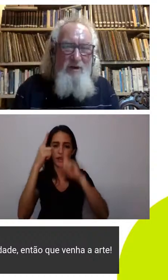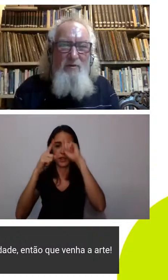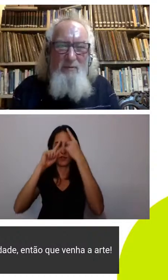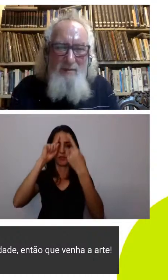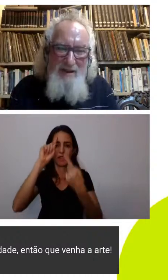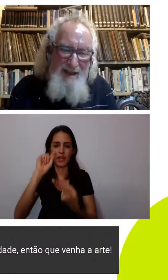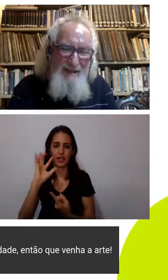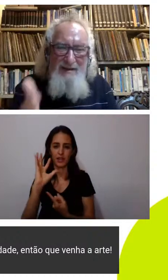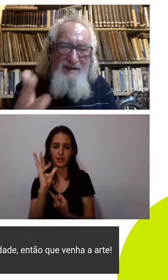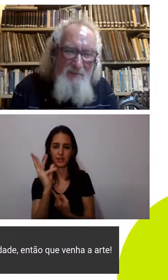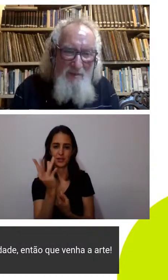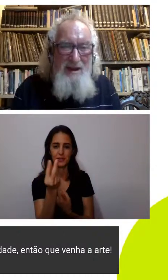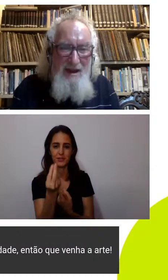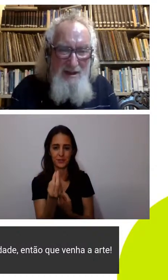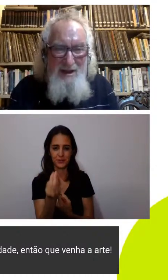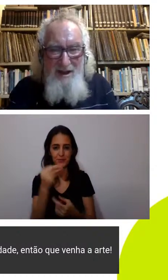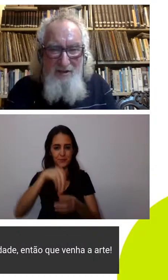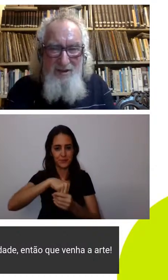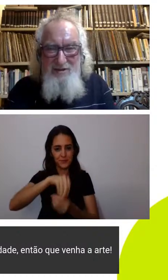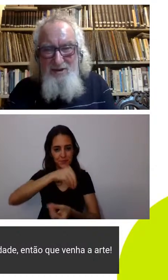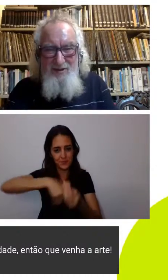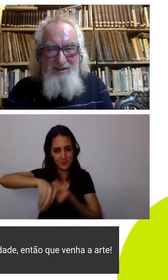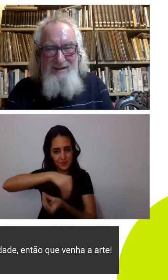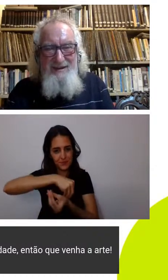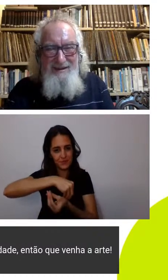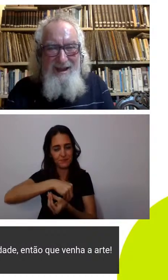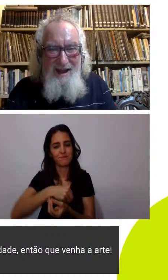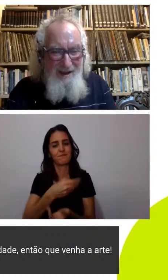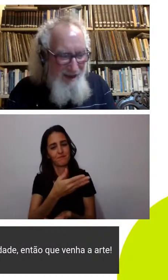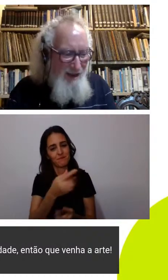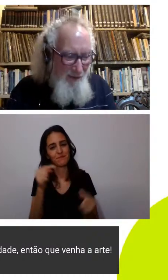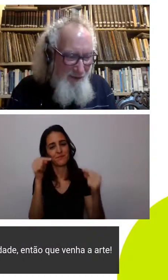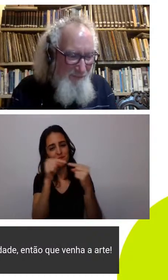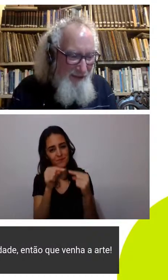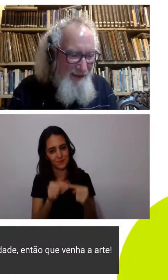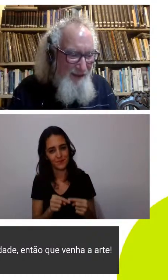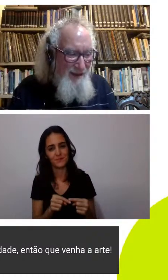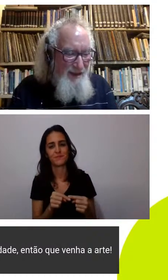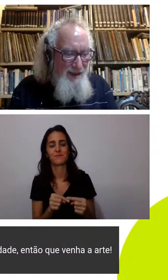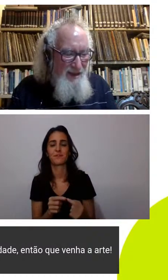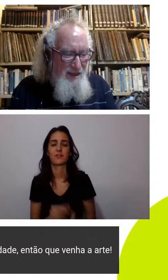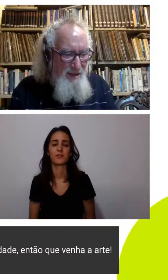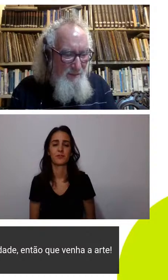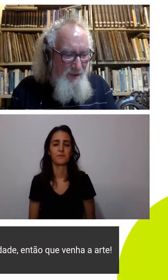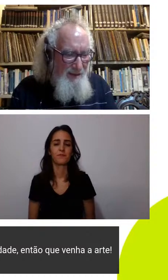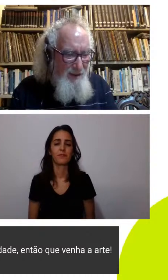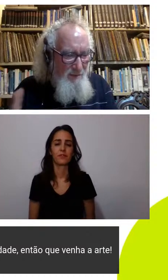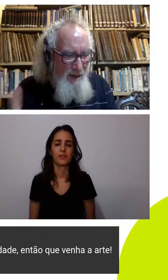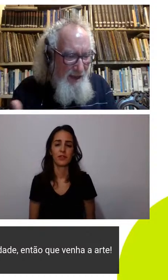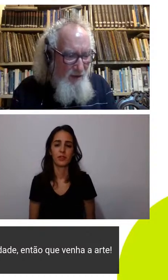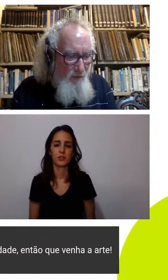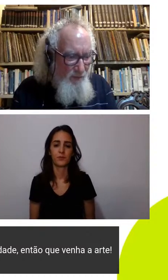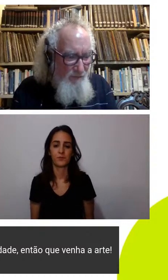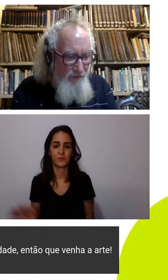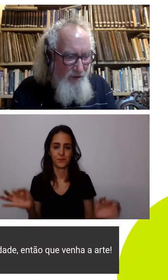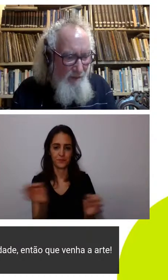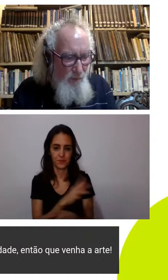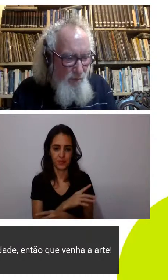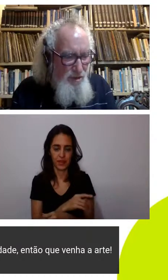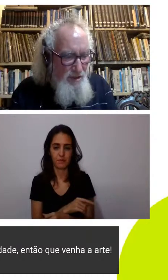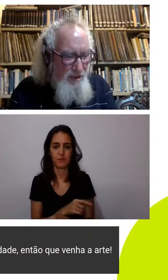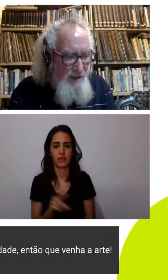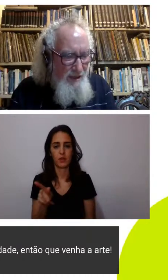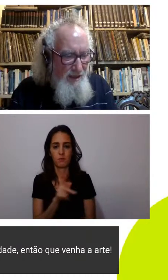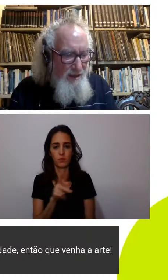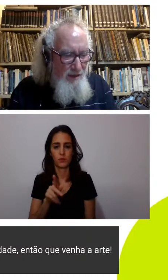complementada bem na linha renascentista da Laura e para terminar o professor